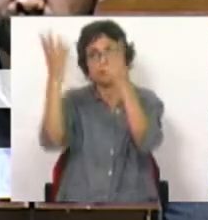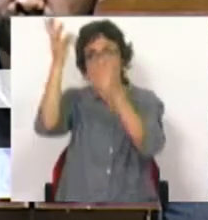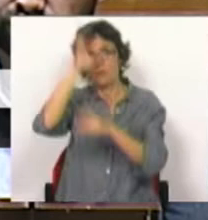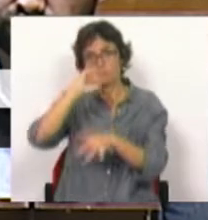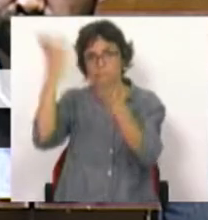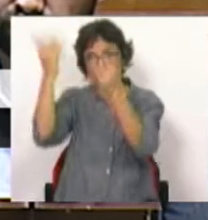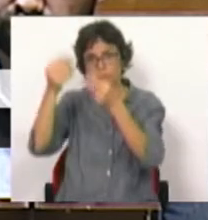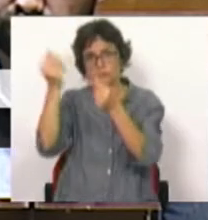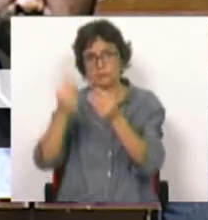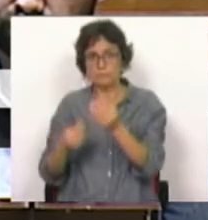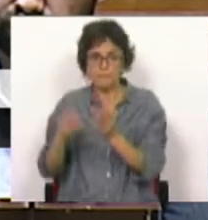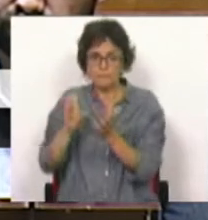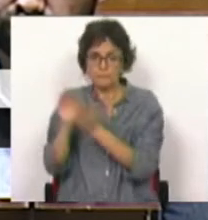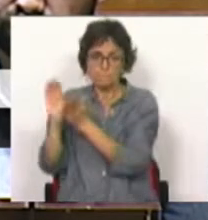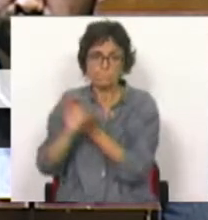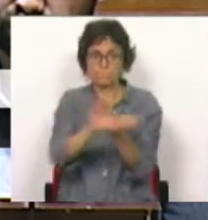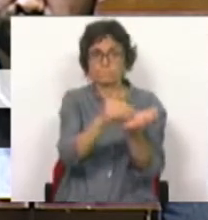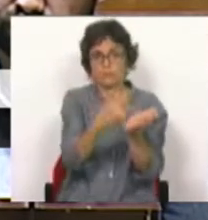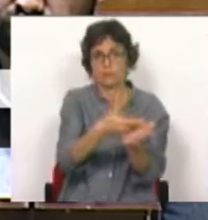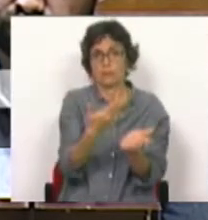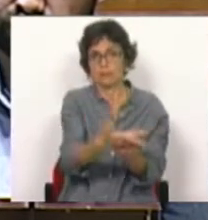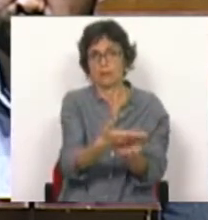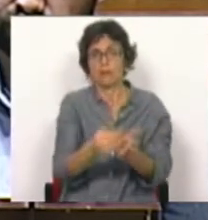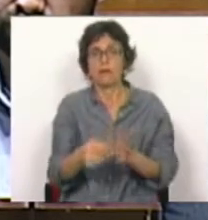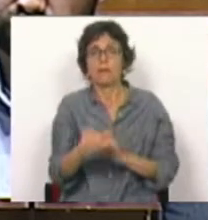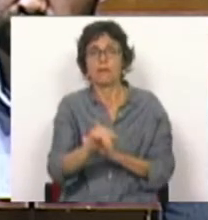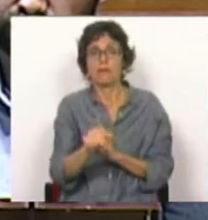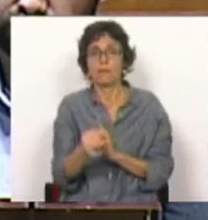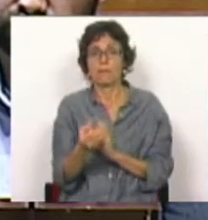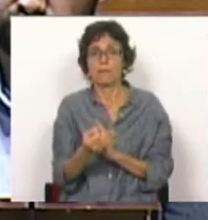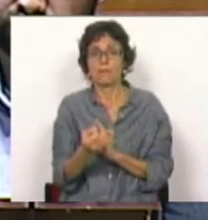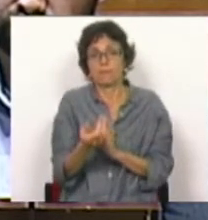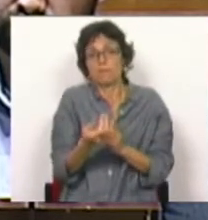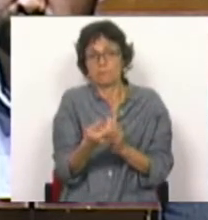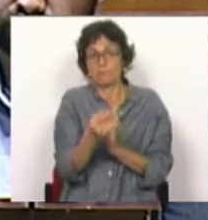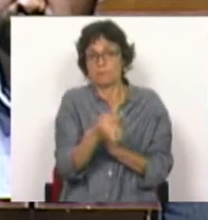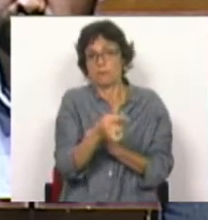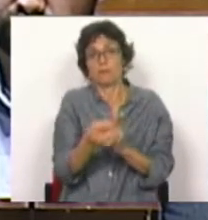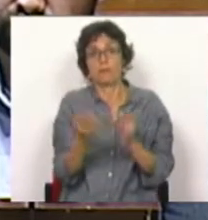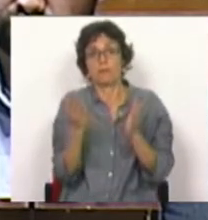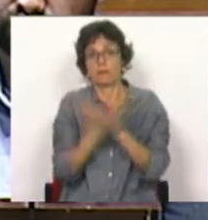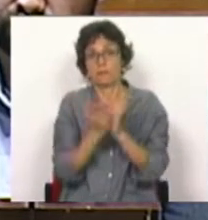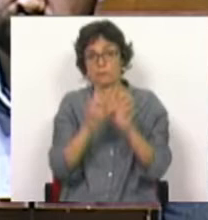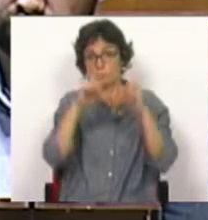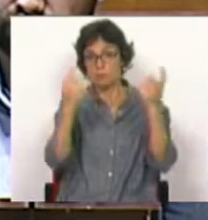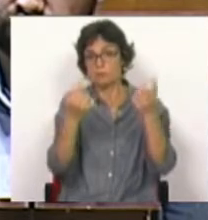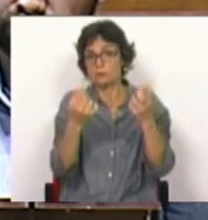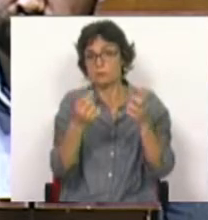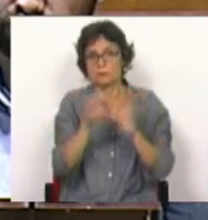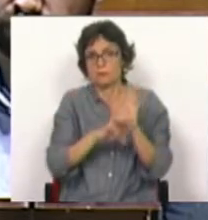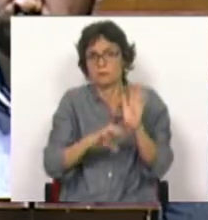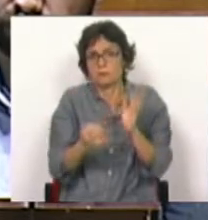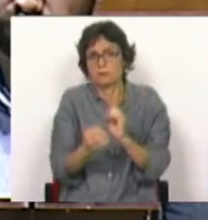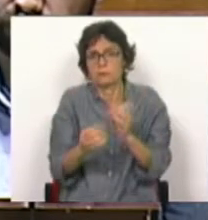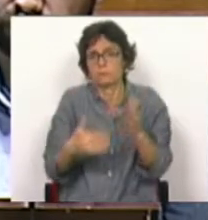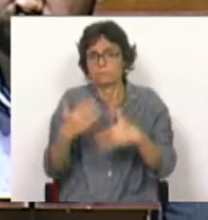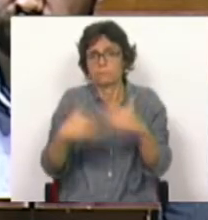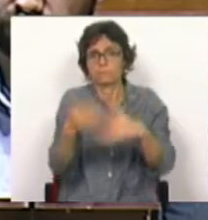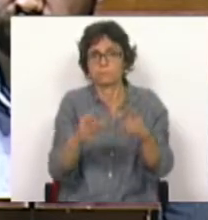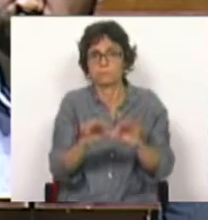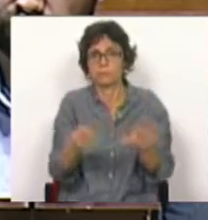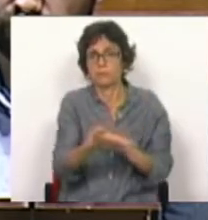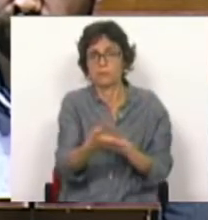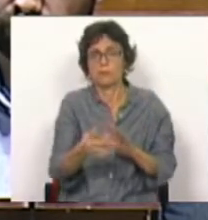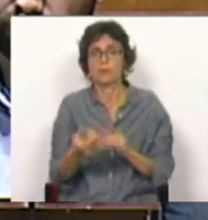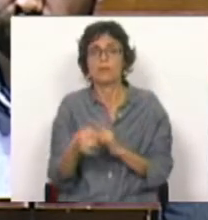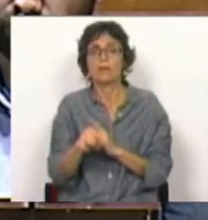requalificação. E, neste caso, encontra-se precisamente a escola secundária de Barcelinos. Mas queria aqui também colocar uma outra questão e que tem a